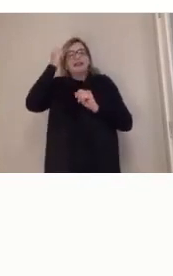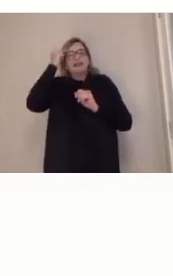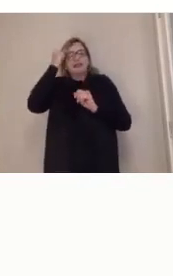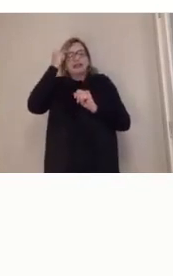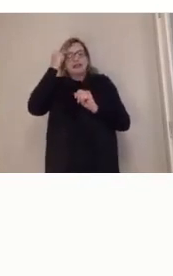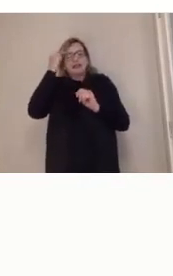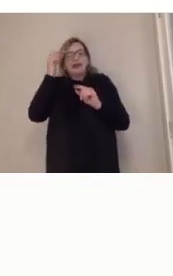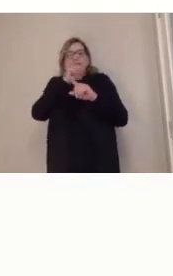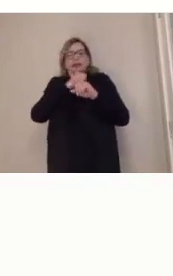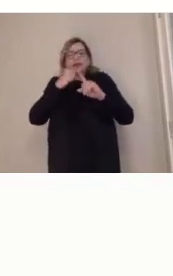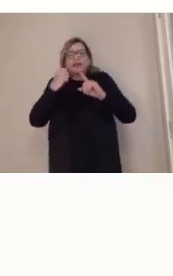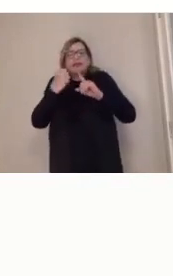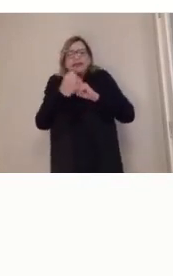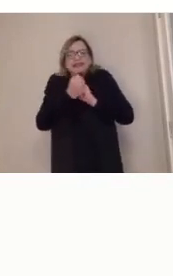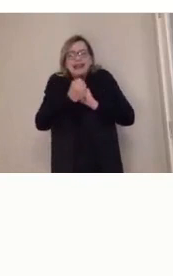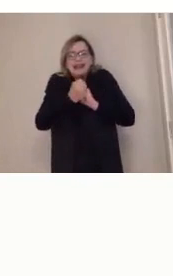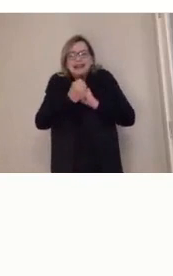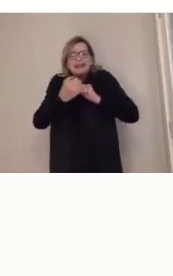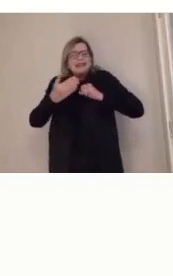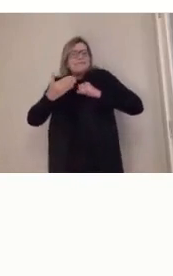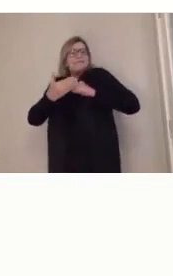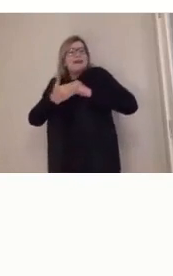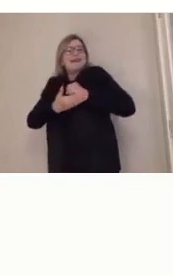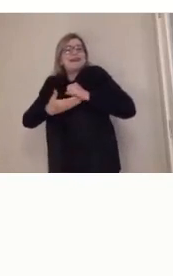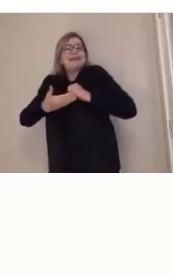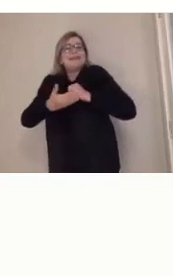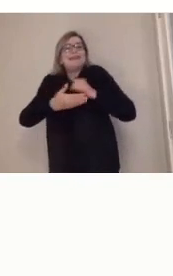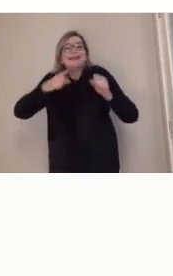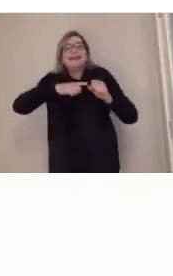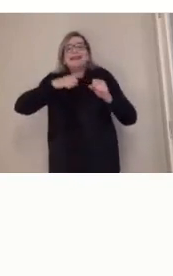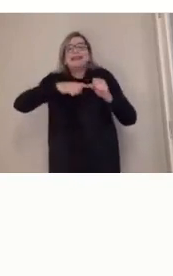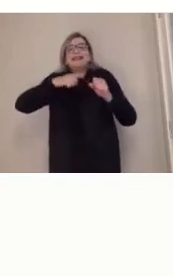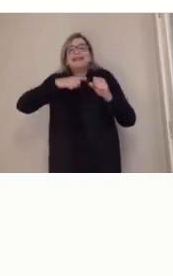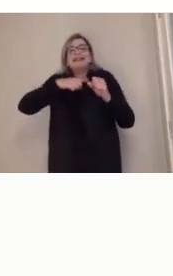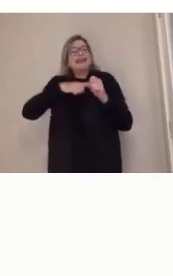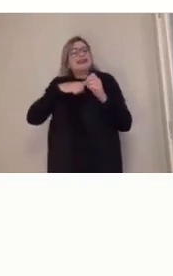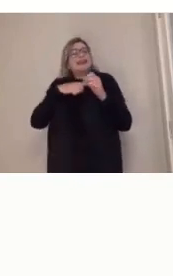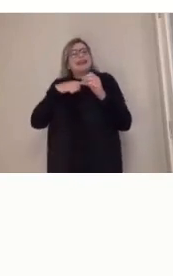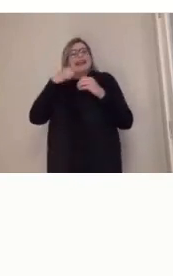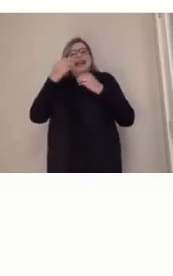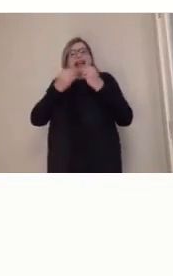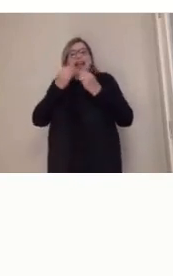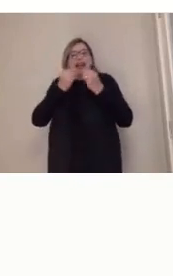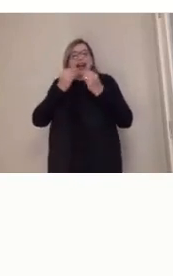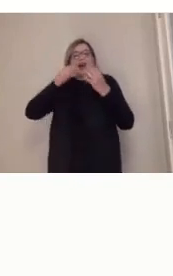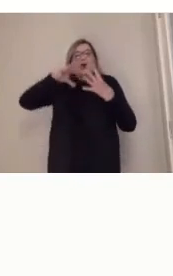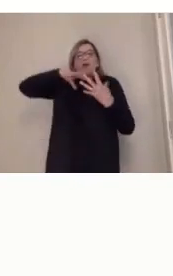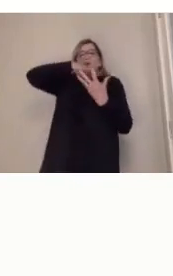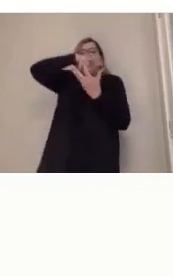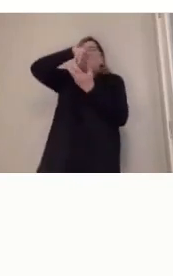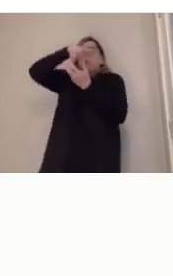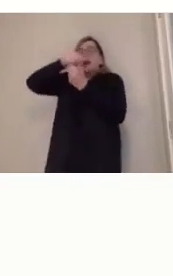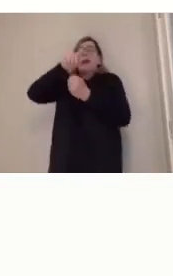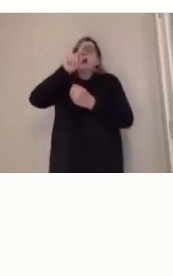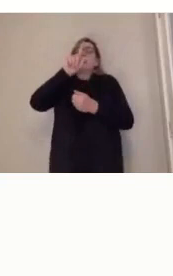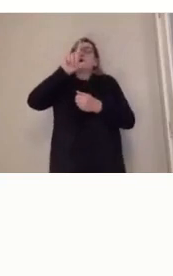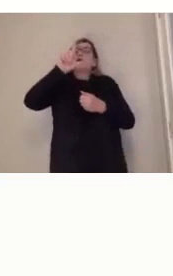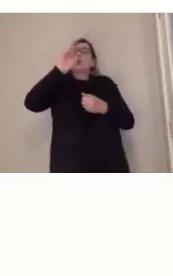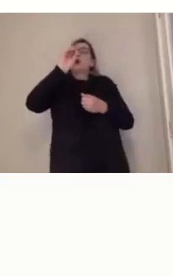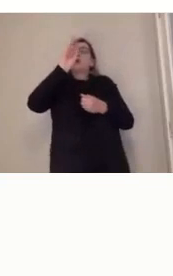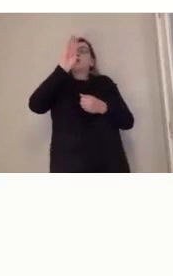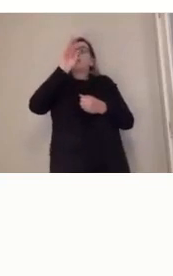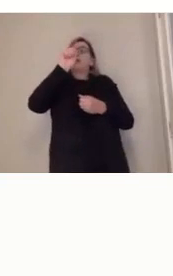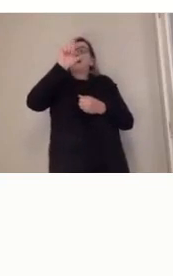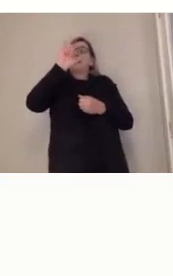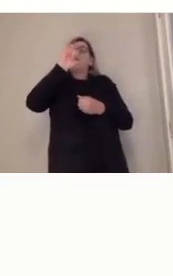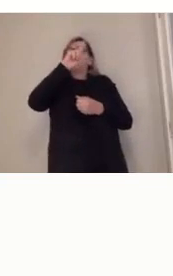tem como um pressuposto a própria globalização para o bem ou para o mal, que a gente vai discutir na disciplina, globalização está aí e a gente